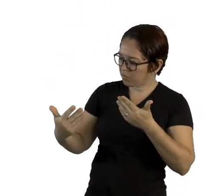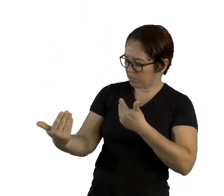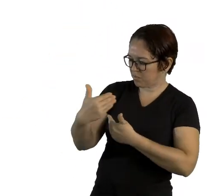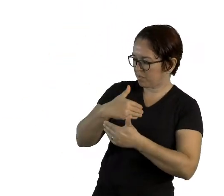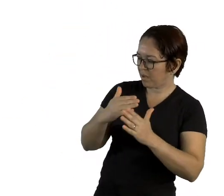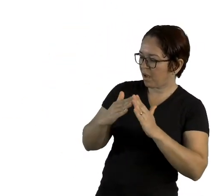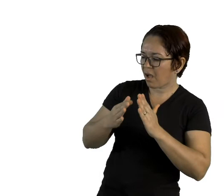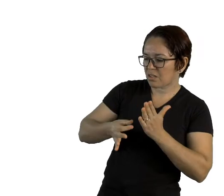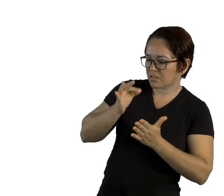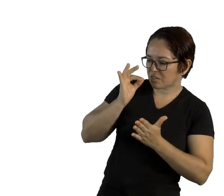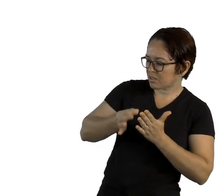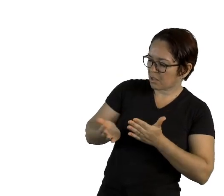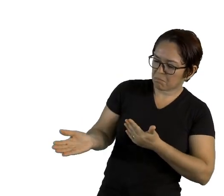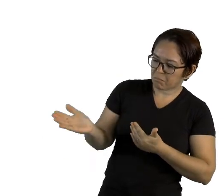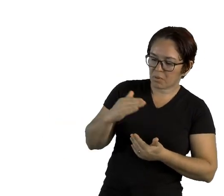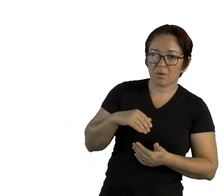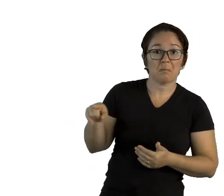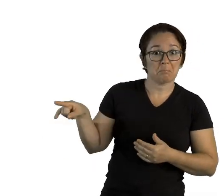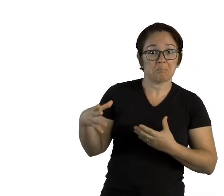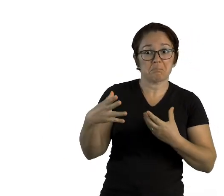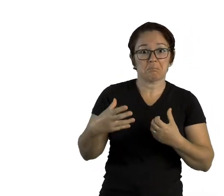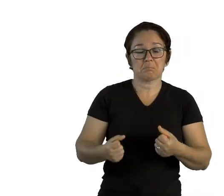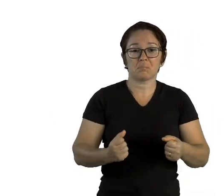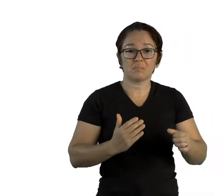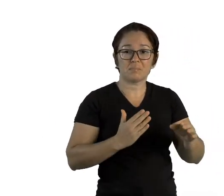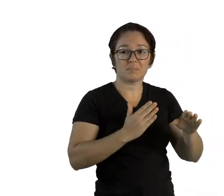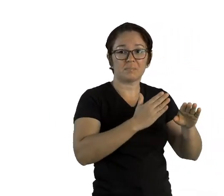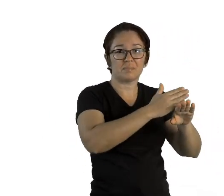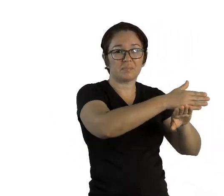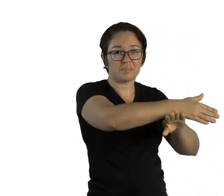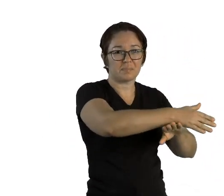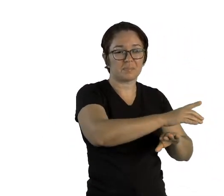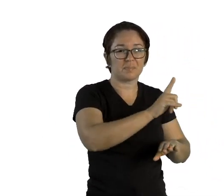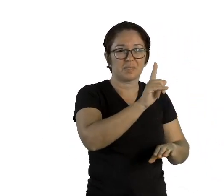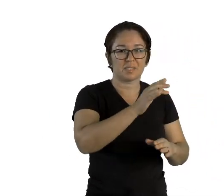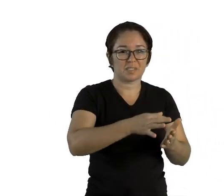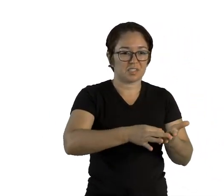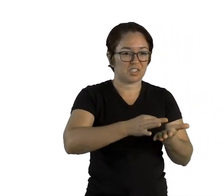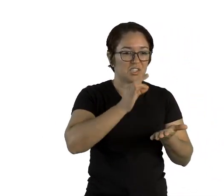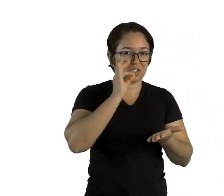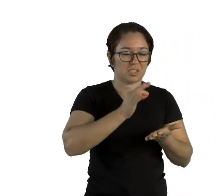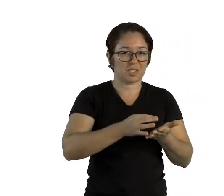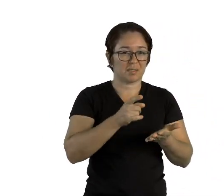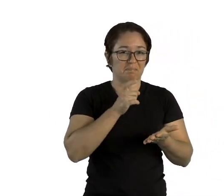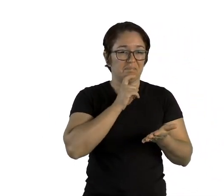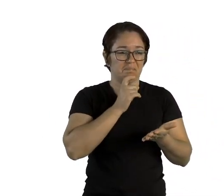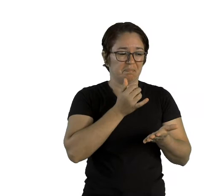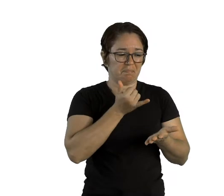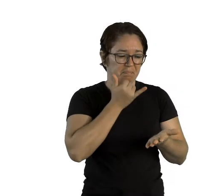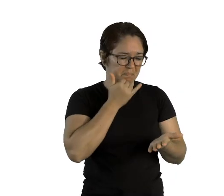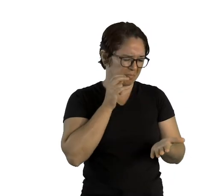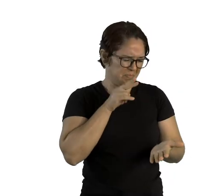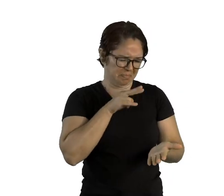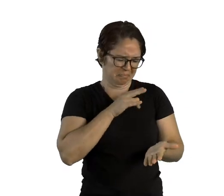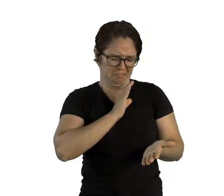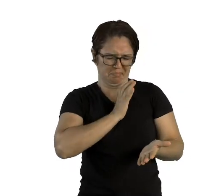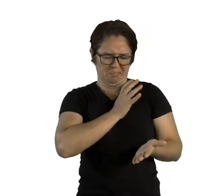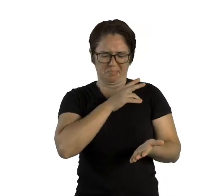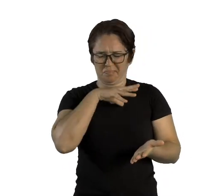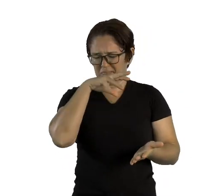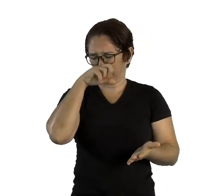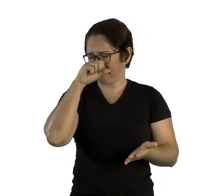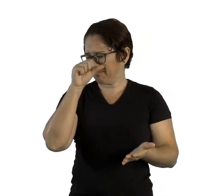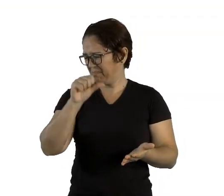carteiro aceitou o convite, mas deixou o chá de lado, pois a sua cor era estranha e tinha um fedor